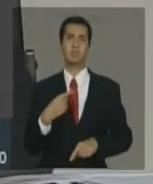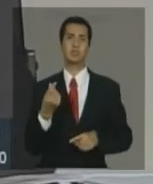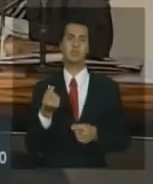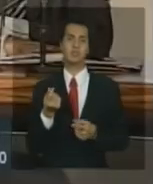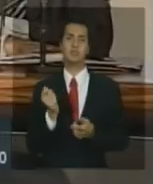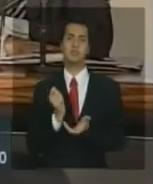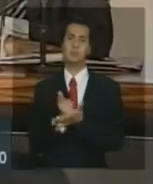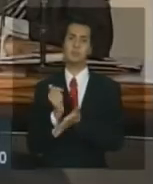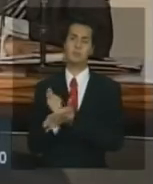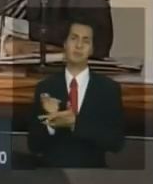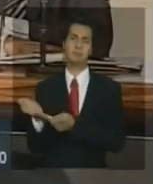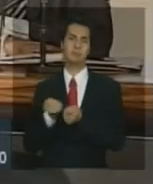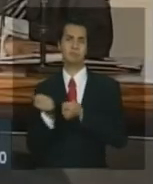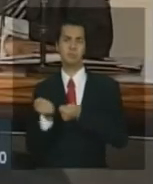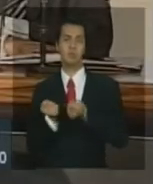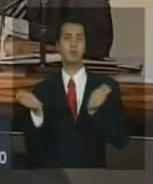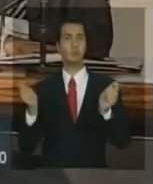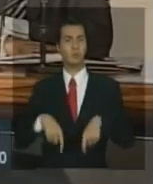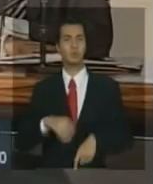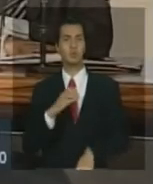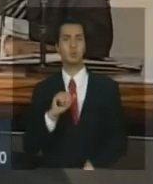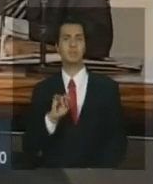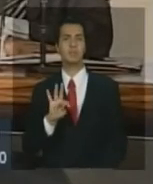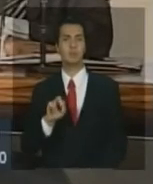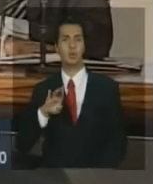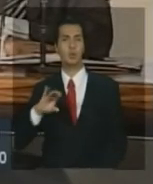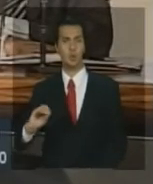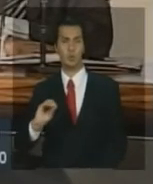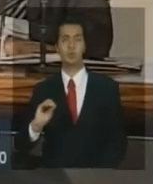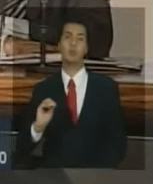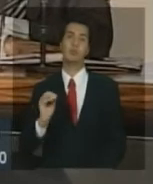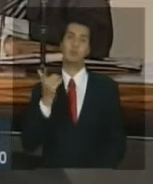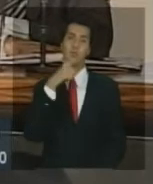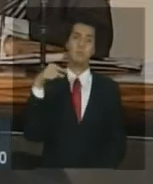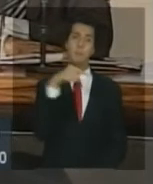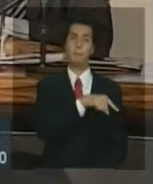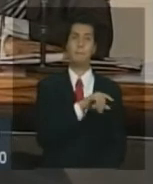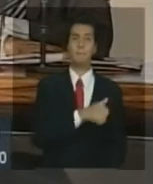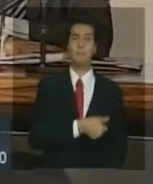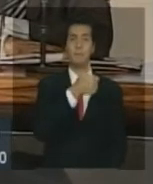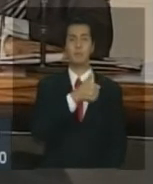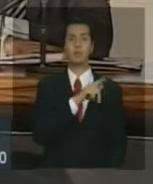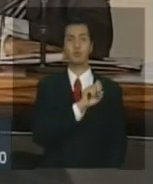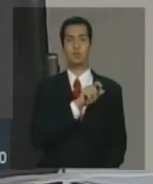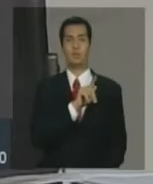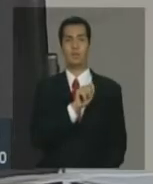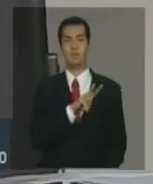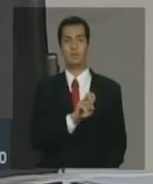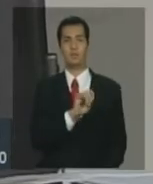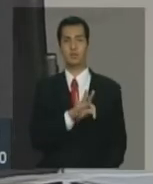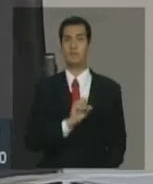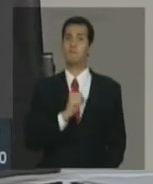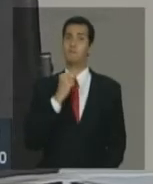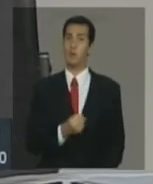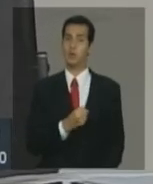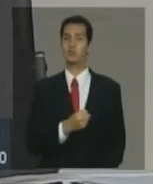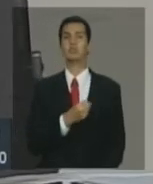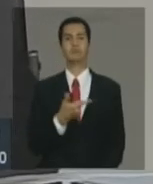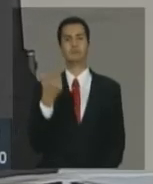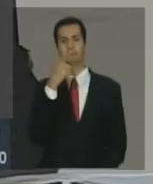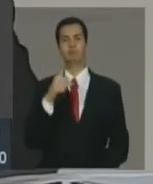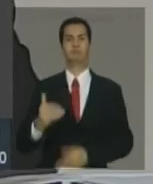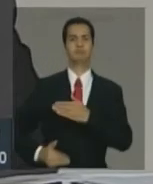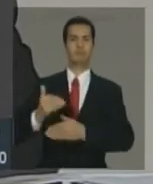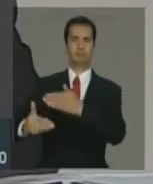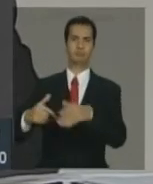sejam nas contas de custeio e, com isso, você consegue um primário mais forte e um investimento em crescimento. O